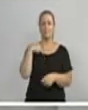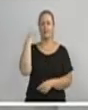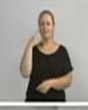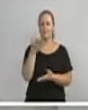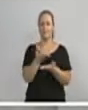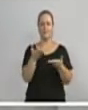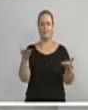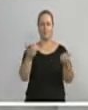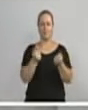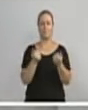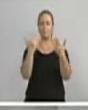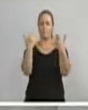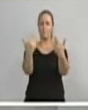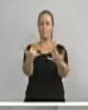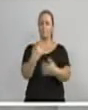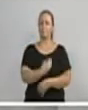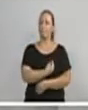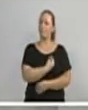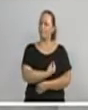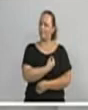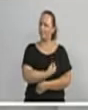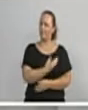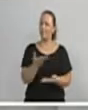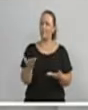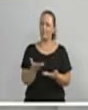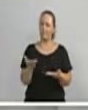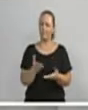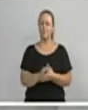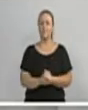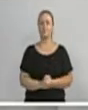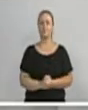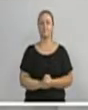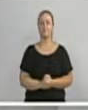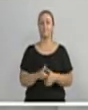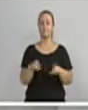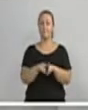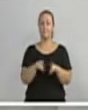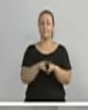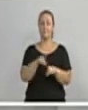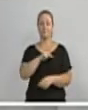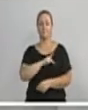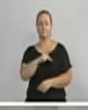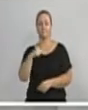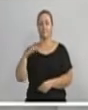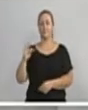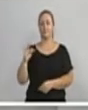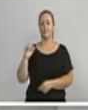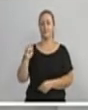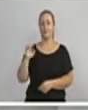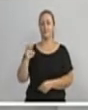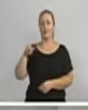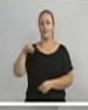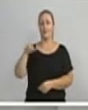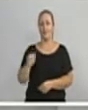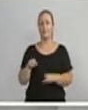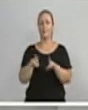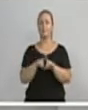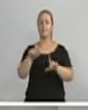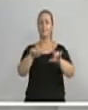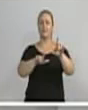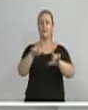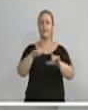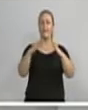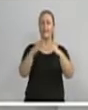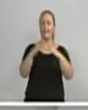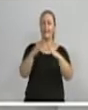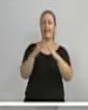cumprimentar o público presente na tarde de hoje no Plenário da Câmara Municipal, nosso presidente da FAEMA, e cumprimentar especialmente a você que nos assiste através das câmeras da